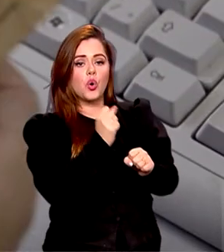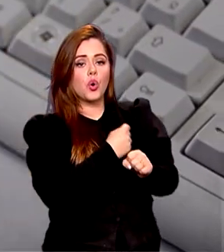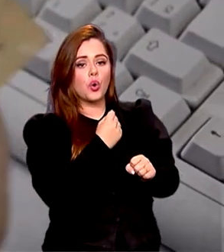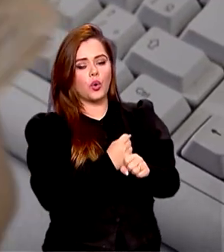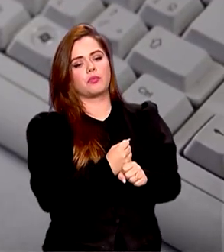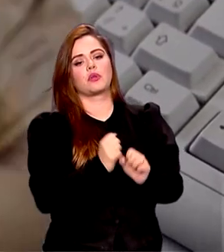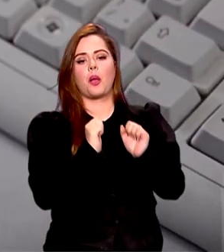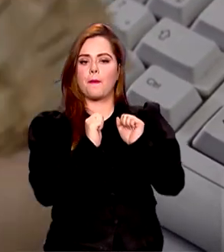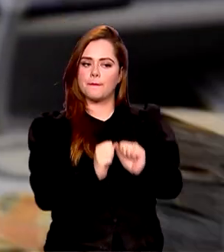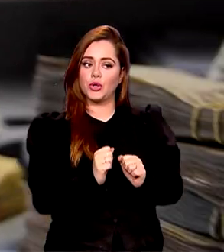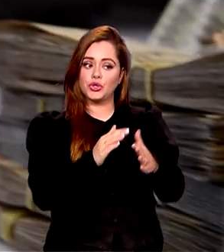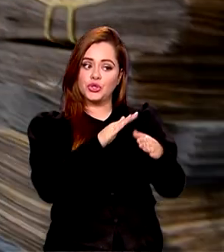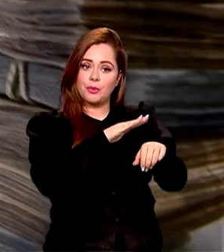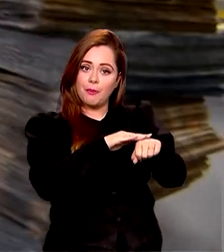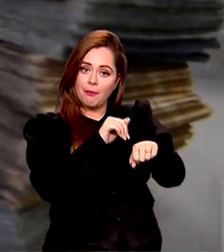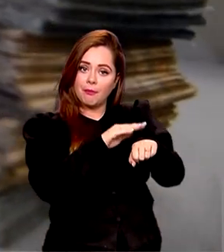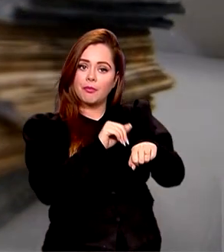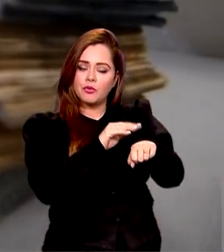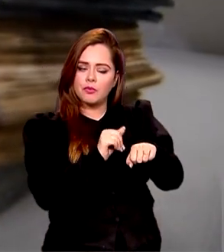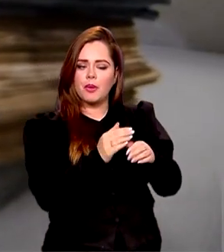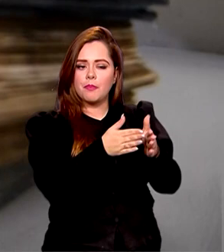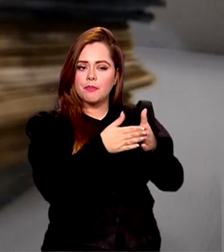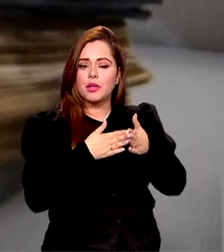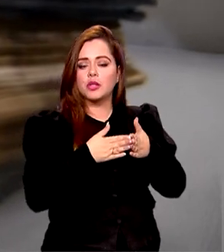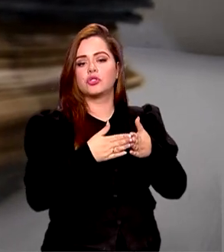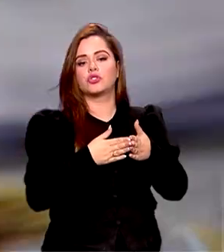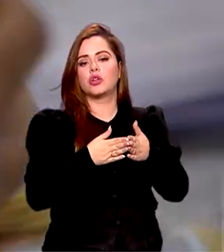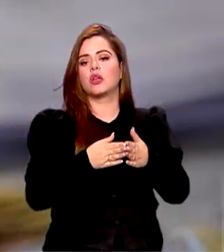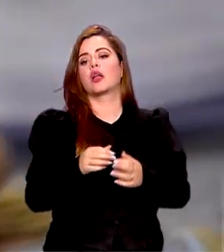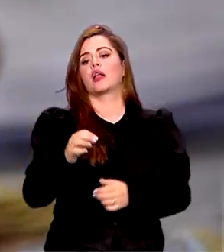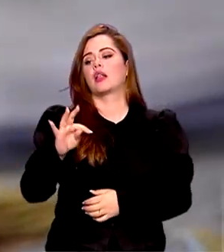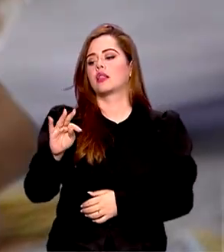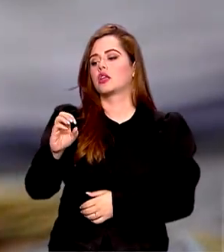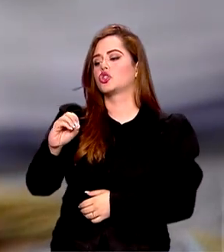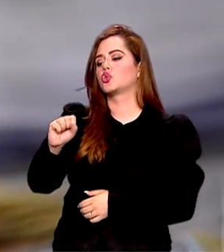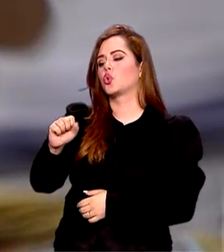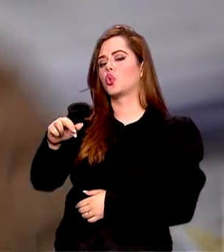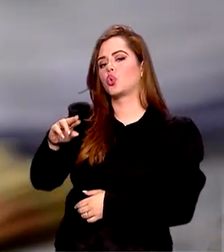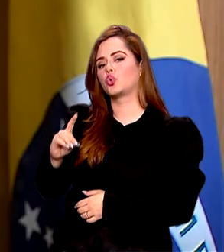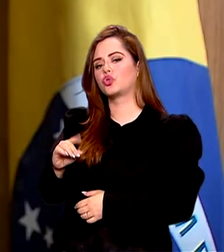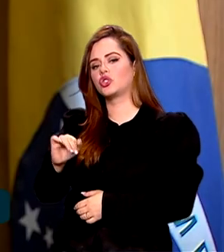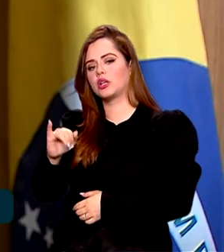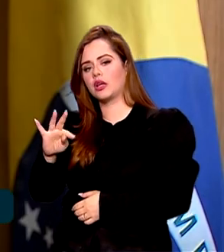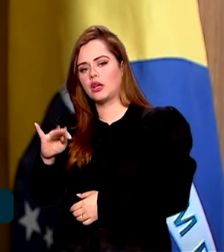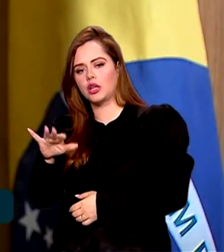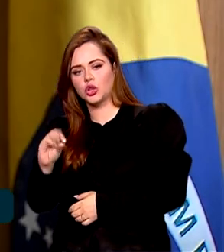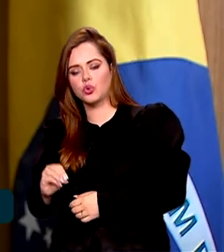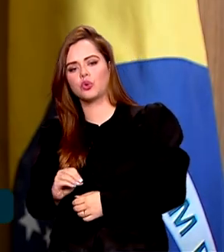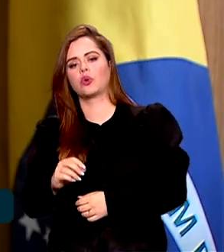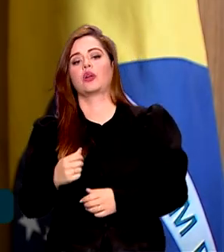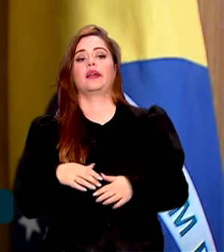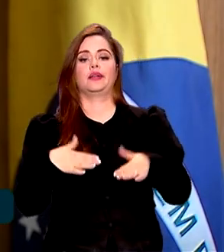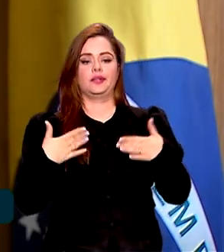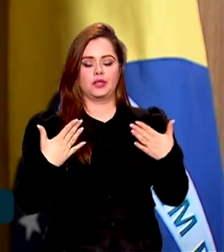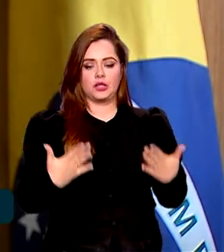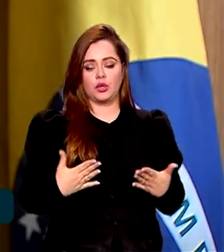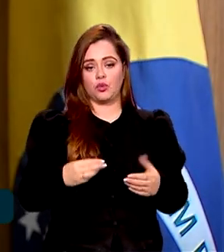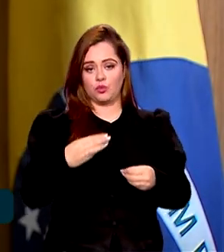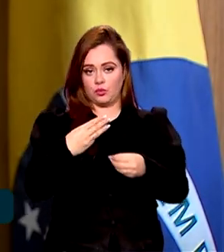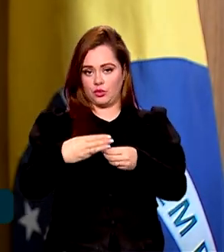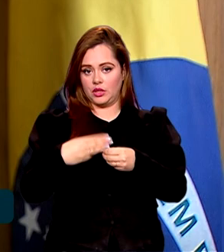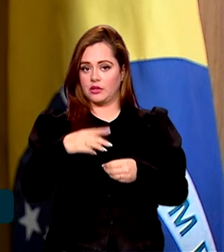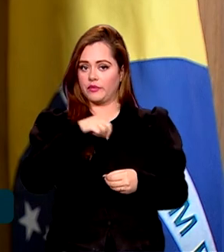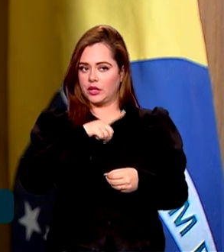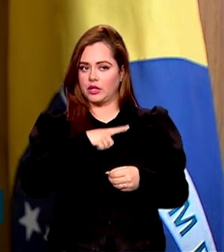recorrer ao Tesouro para ter garantias de pagamentos e com juros menores. O município vai ter seu projeto, a